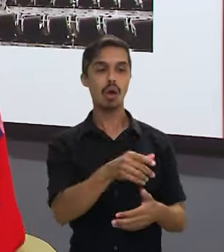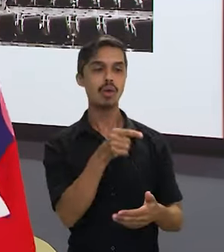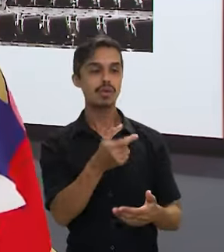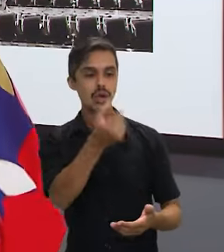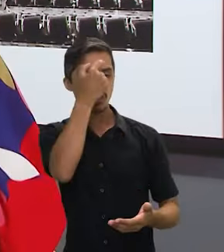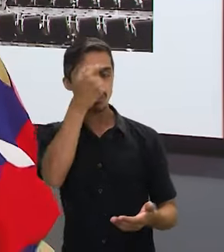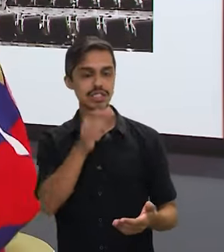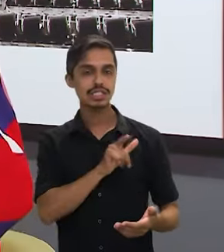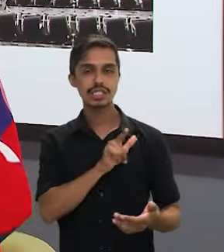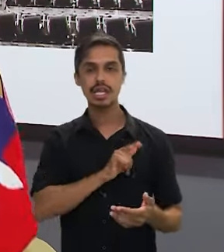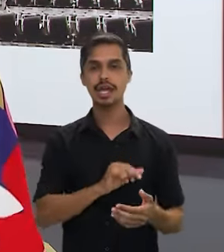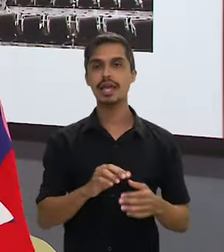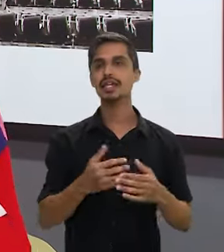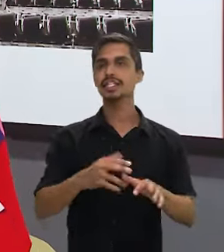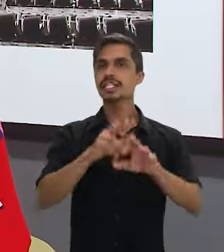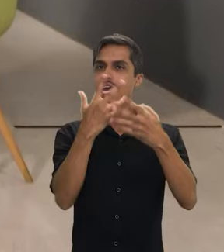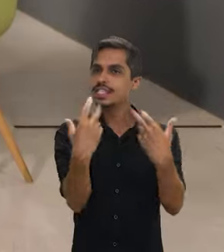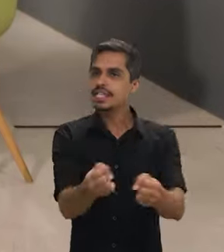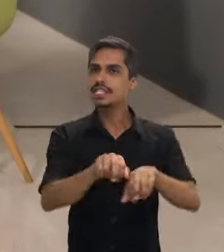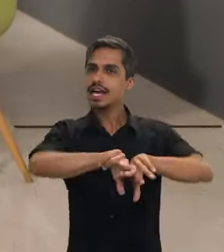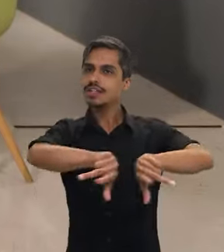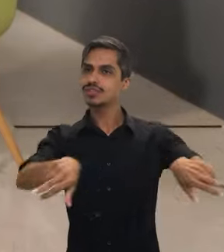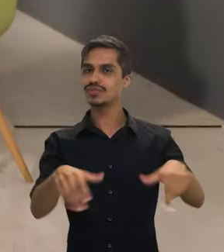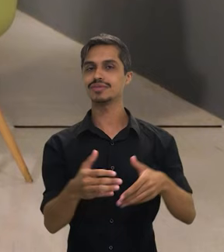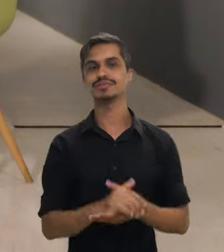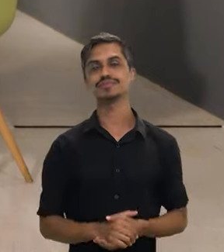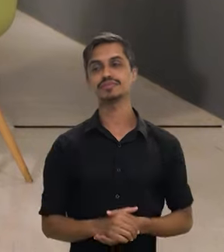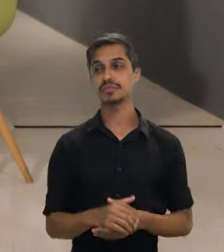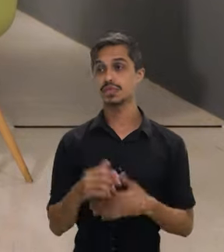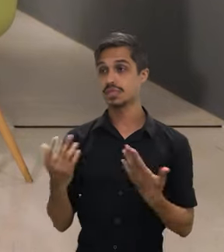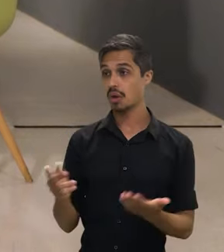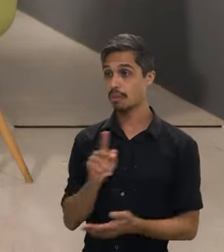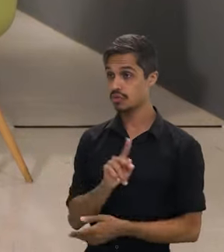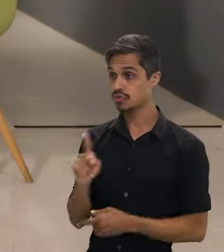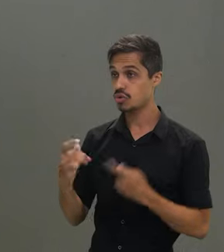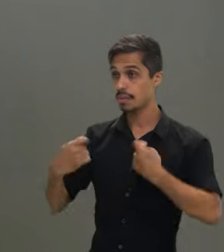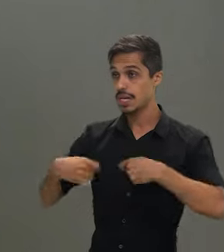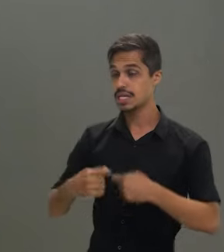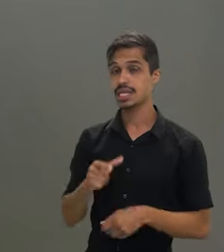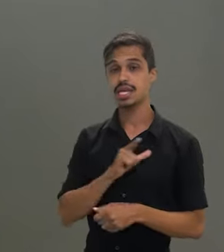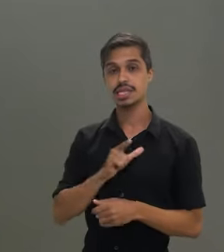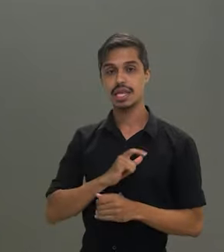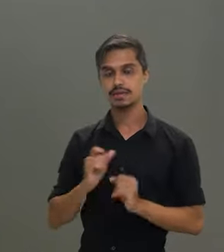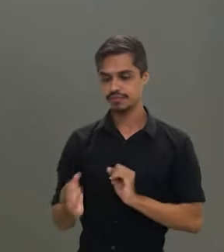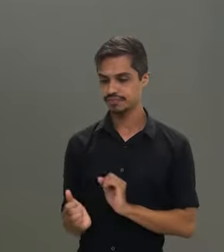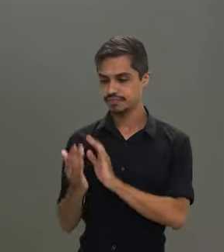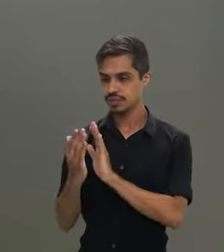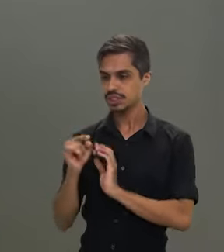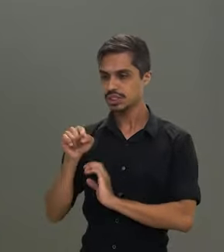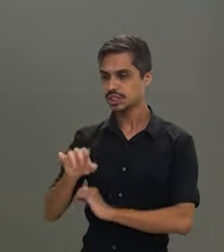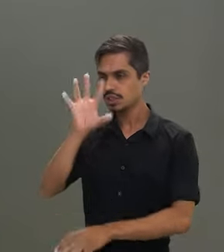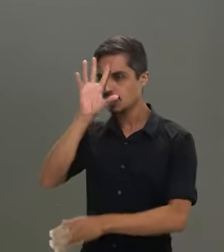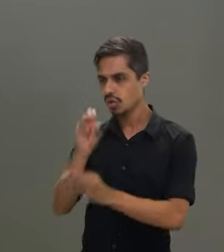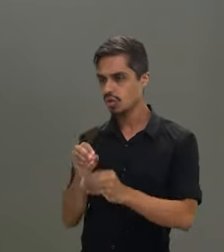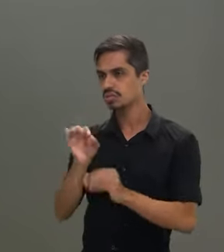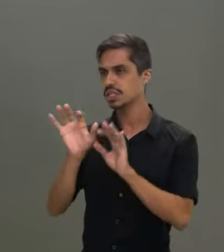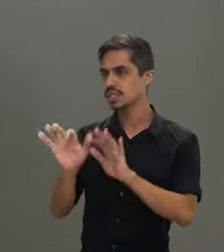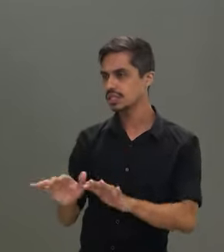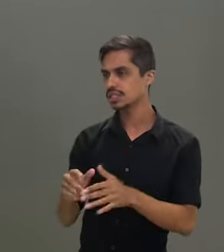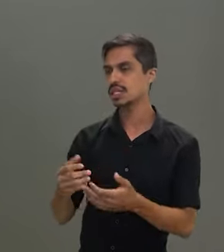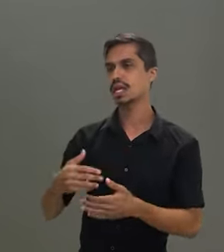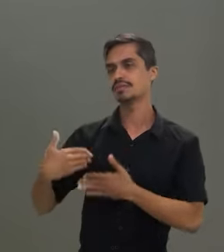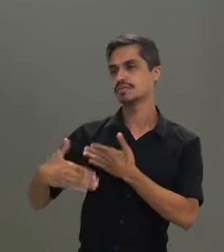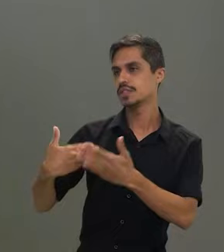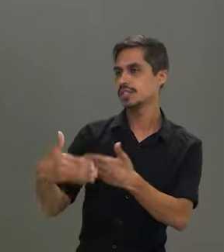senso de criatividade, mas também de aceitação. E aí o professor, então, precisa passar por esse entendimento,